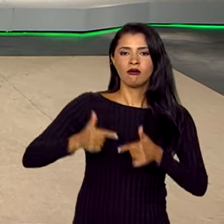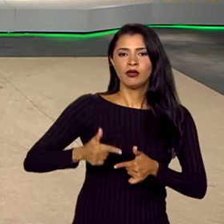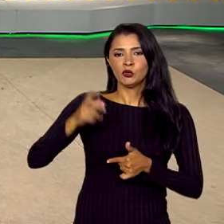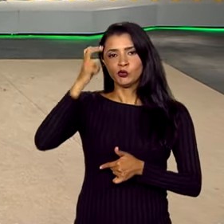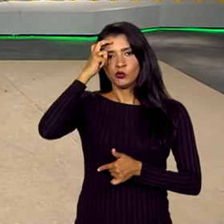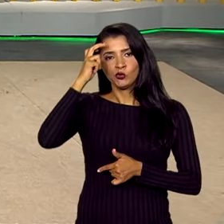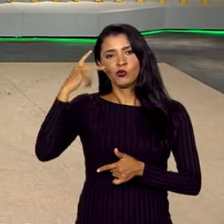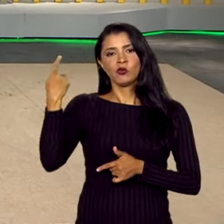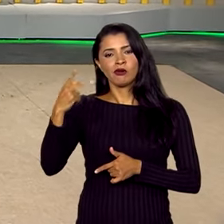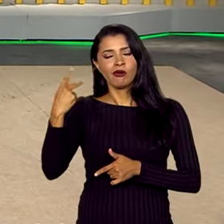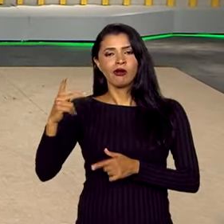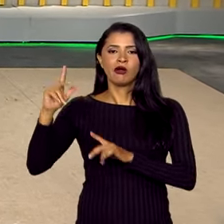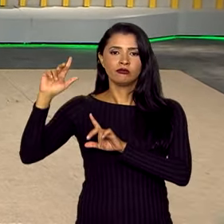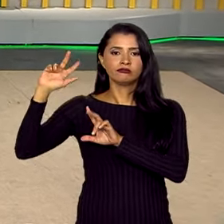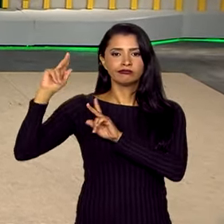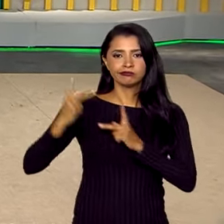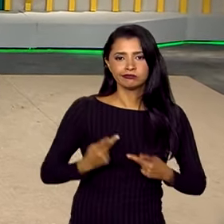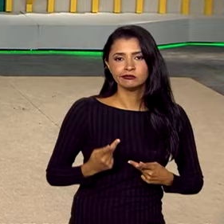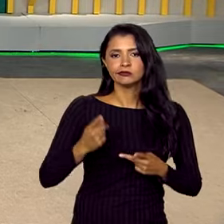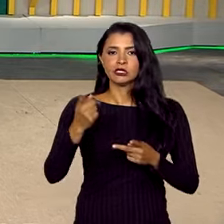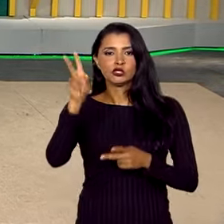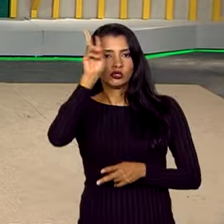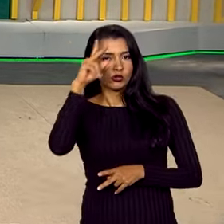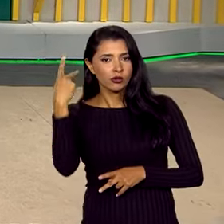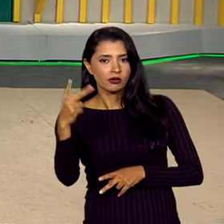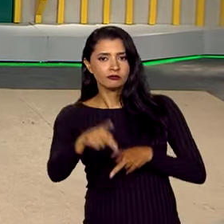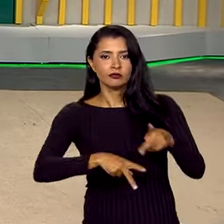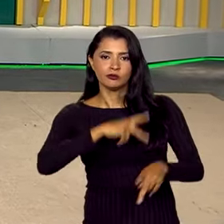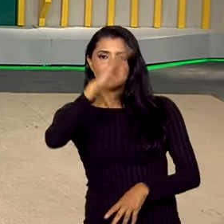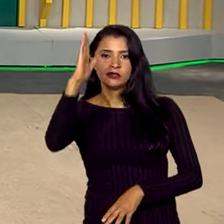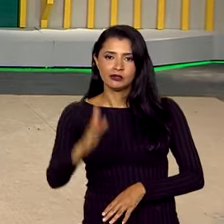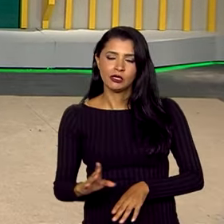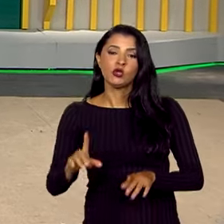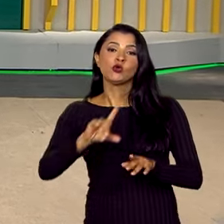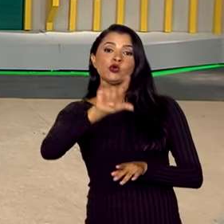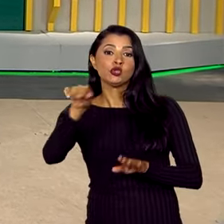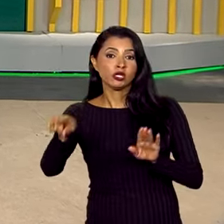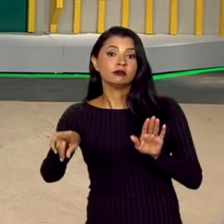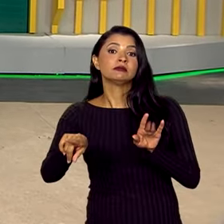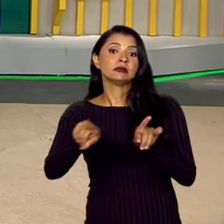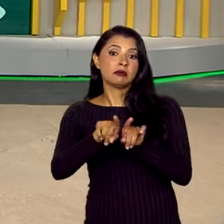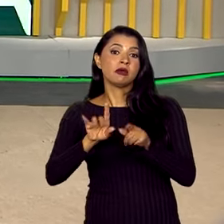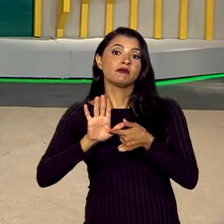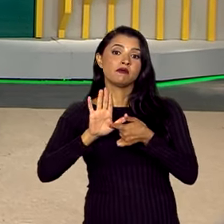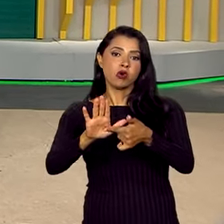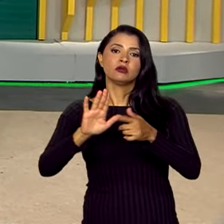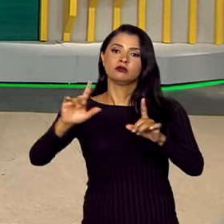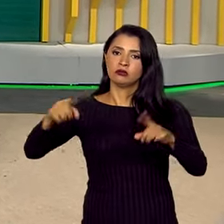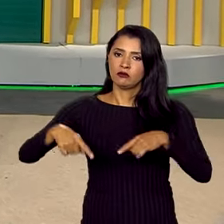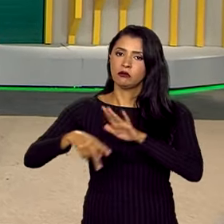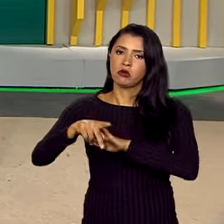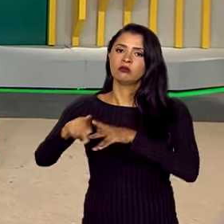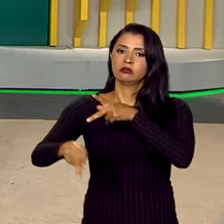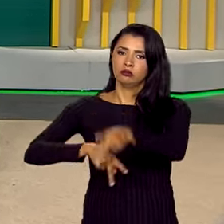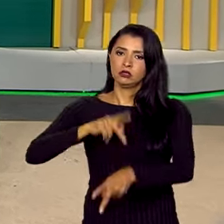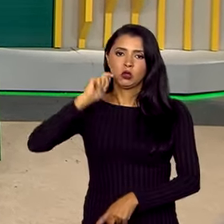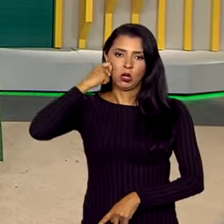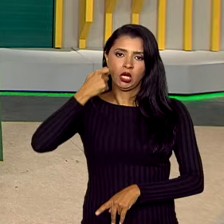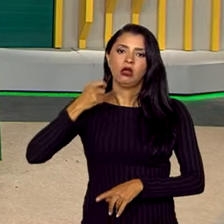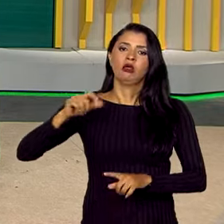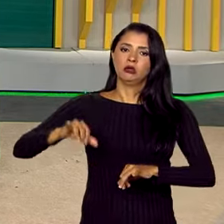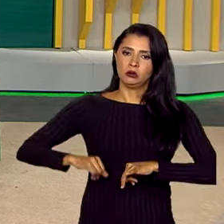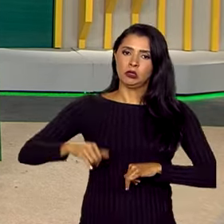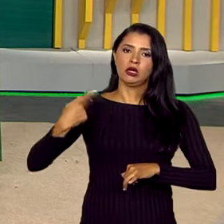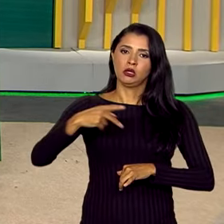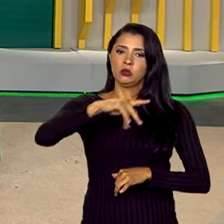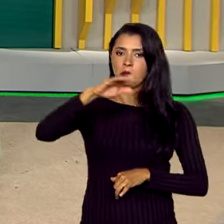histórica da formação do povo brasileiro. A data também traz à tona os imensos desafios que a população negra ainda tem de enfrentar